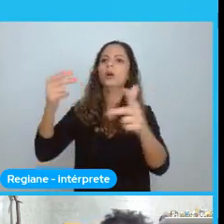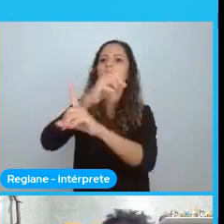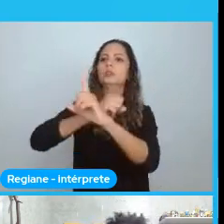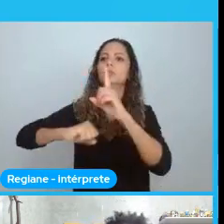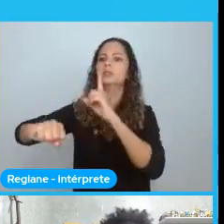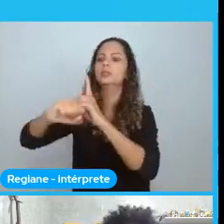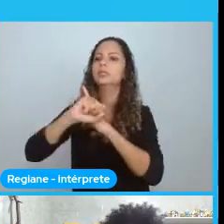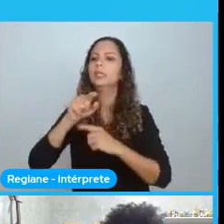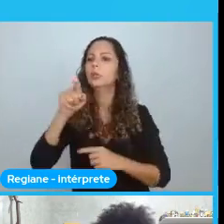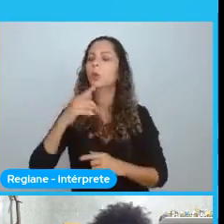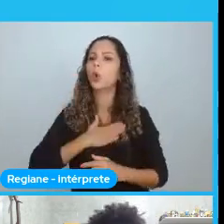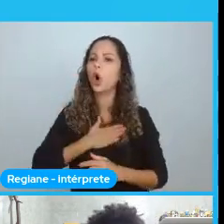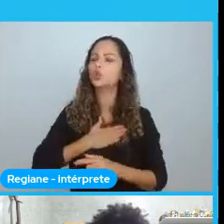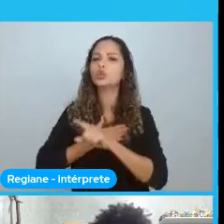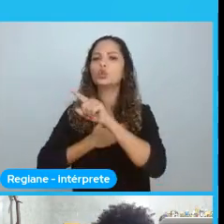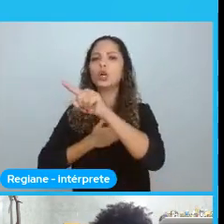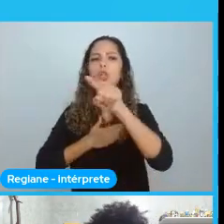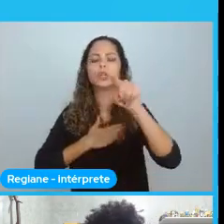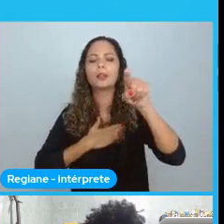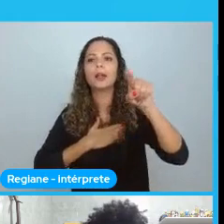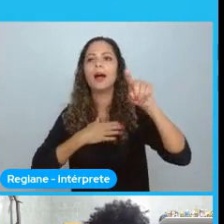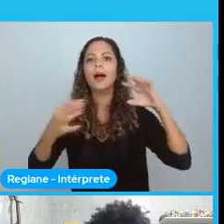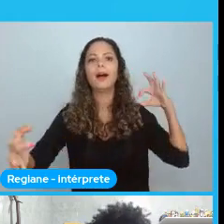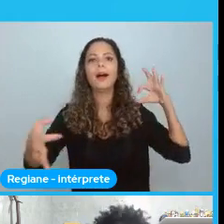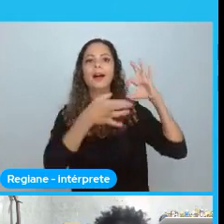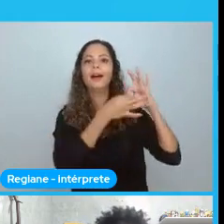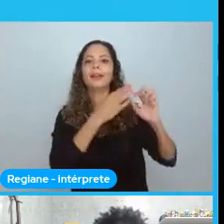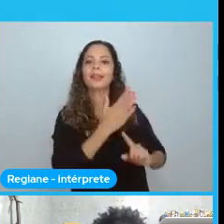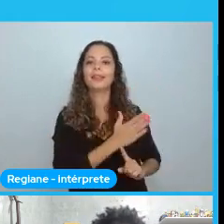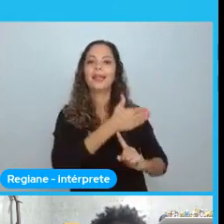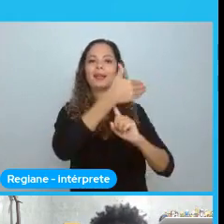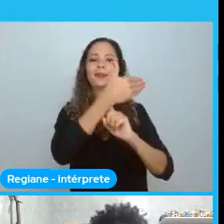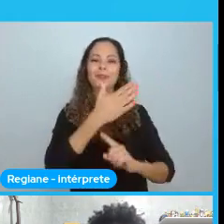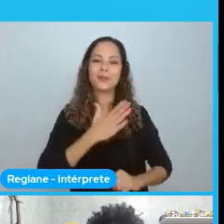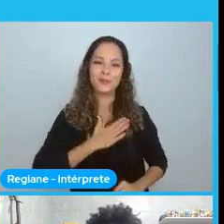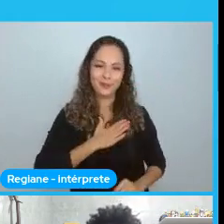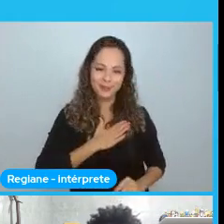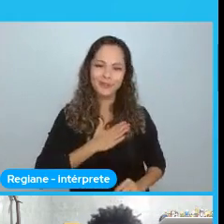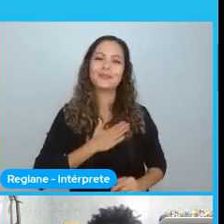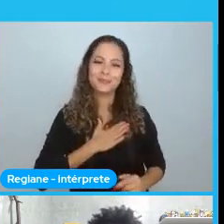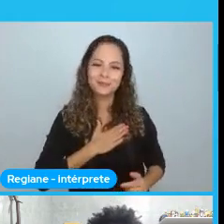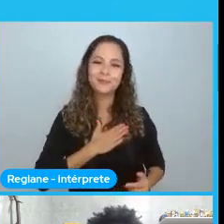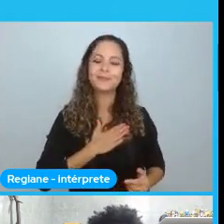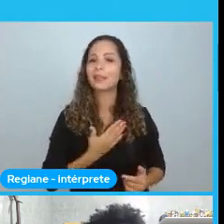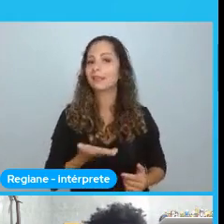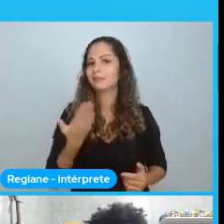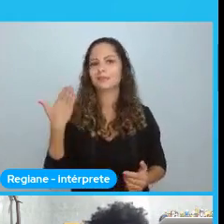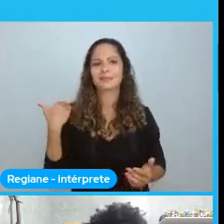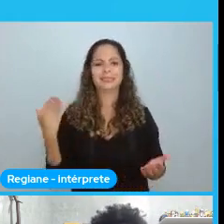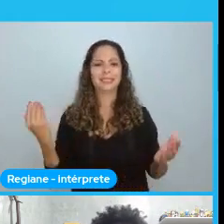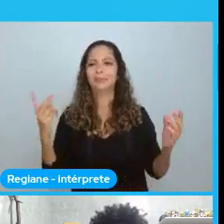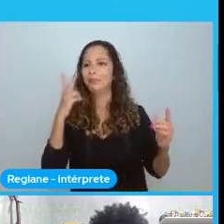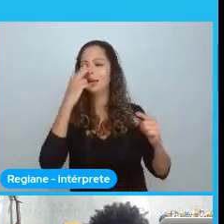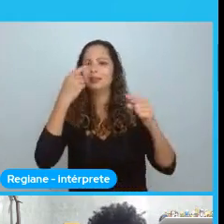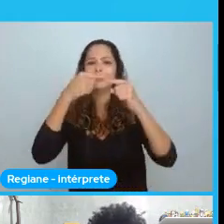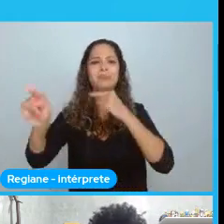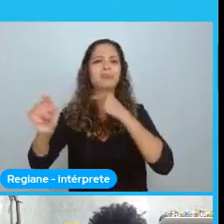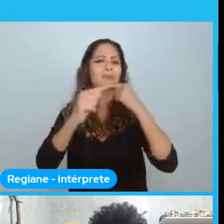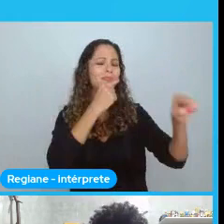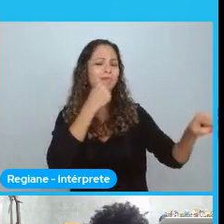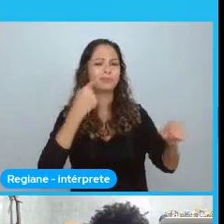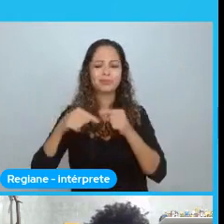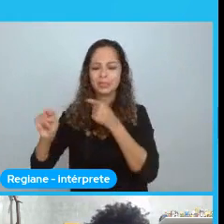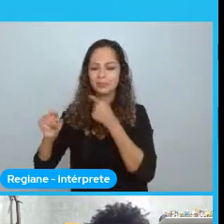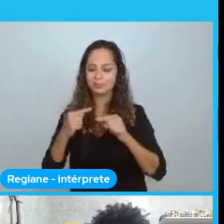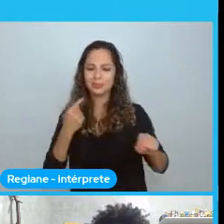tecnologia. Até então. Eu não conseguia fazer. Esse casamento. E aí. Quando Betina fala. Sobre a palestra dela. O keynote dela. Foi.